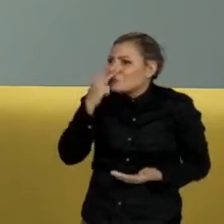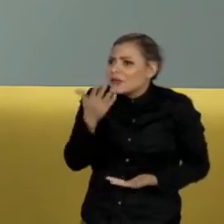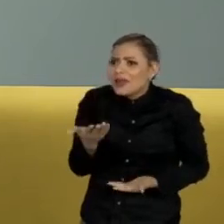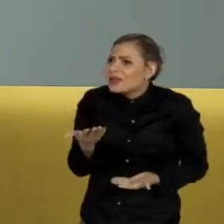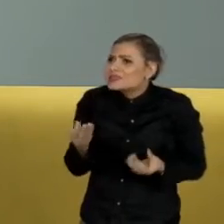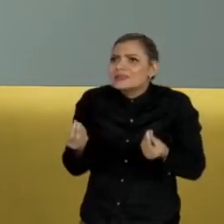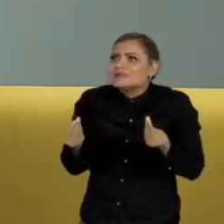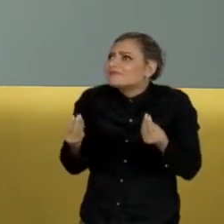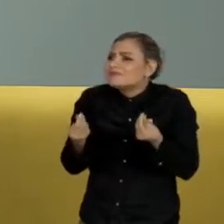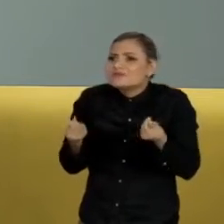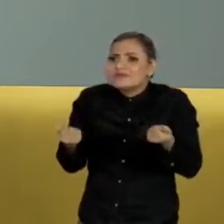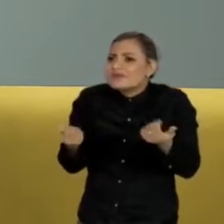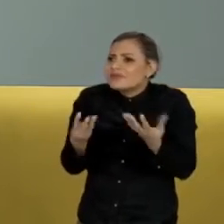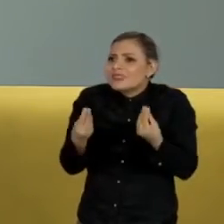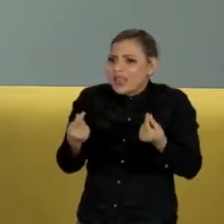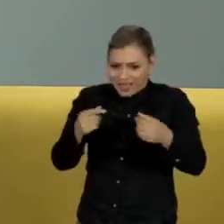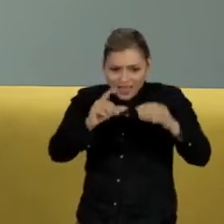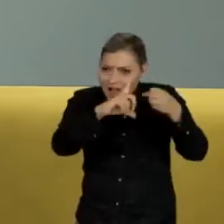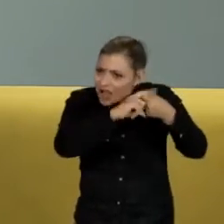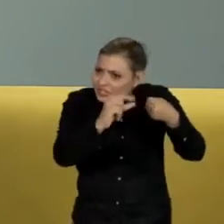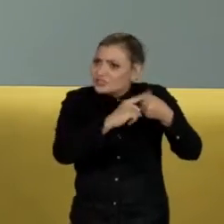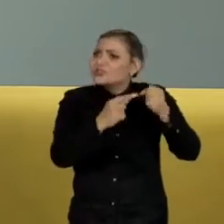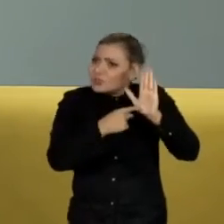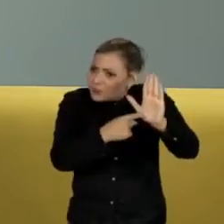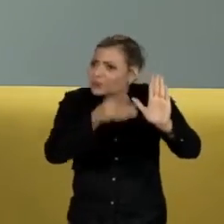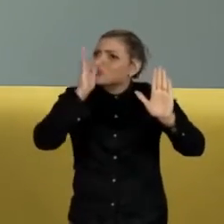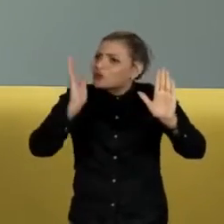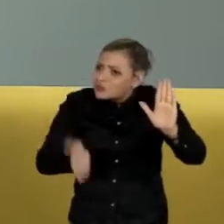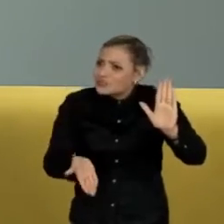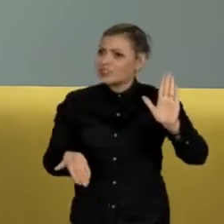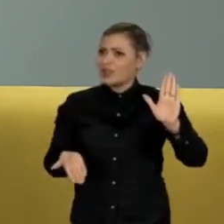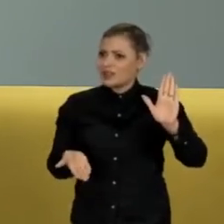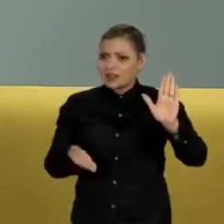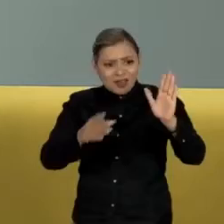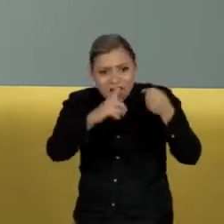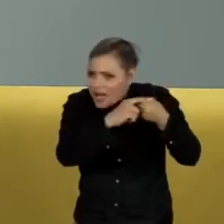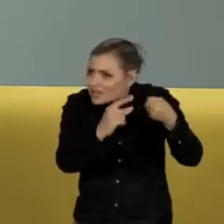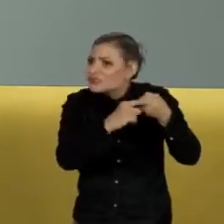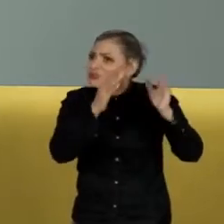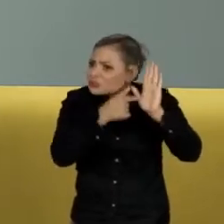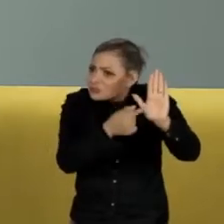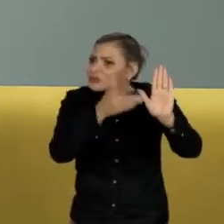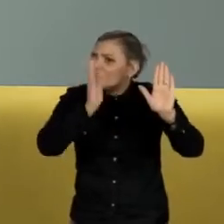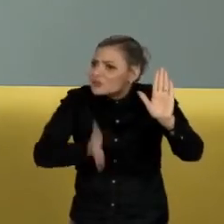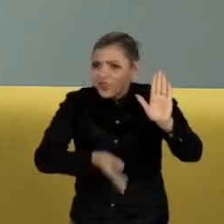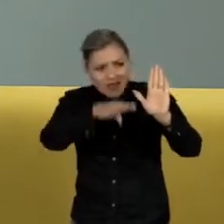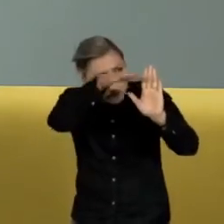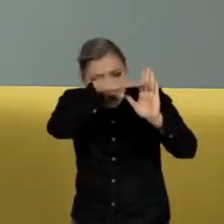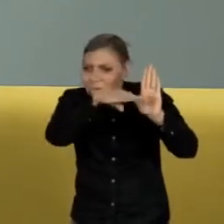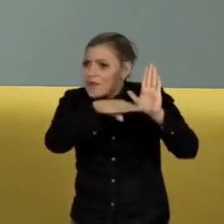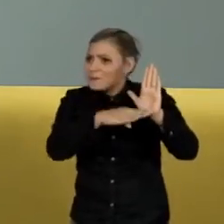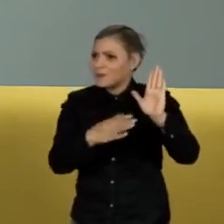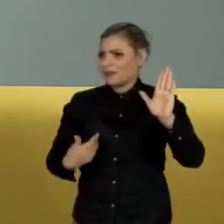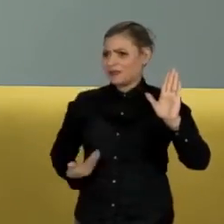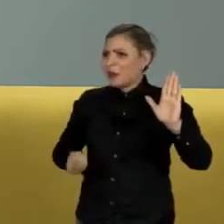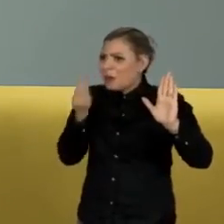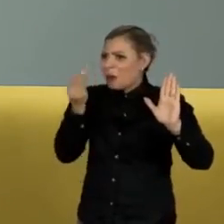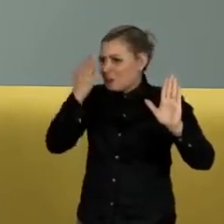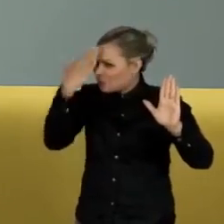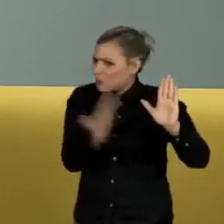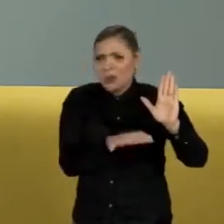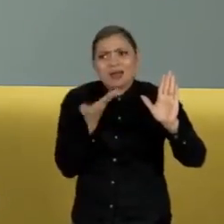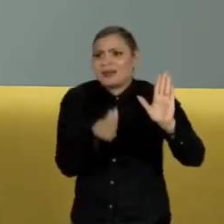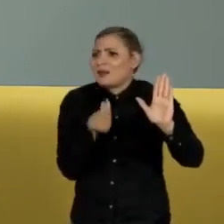o artigo que está em exame. Ora, ora, é uma coisa inacreditável.